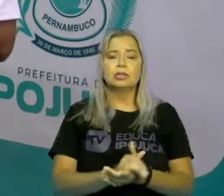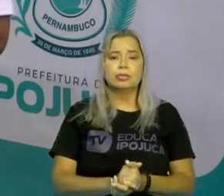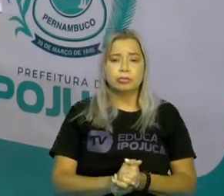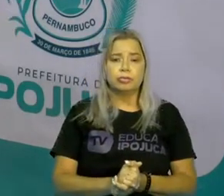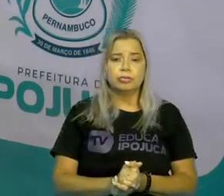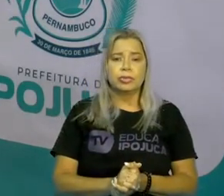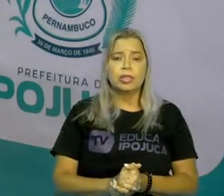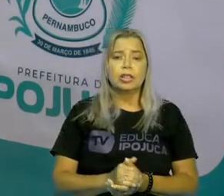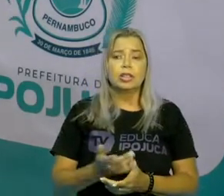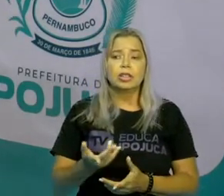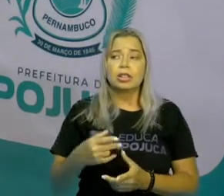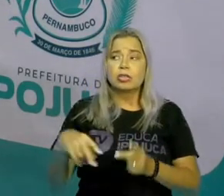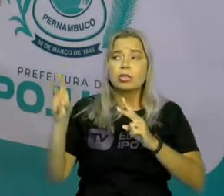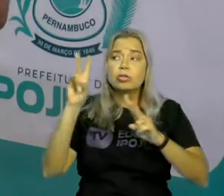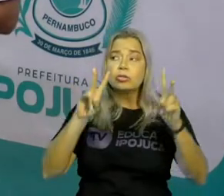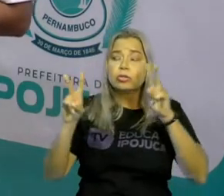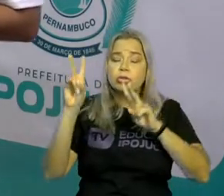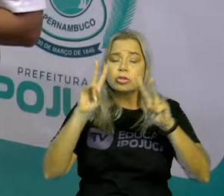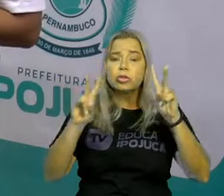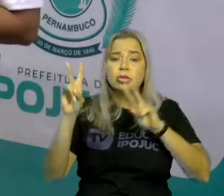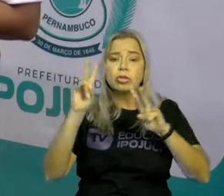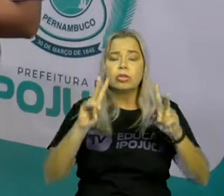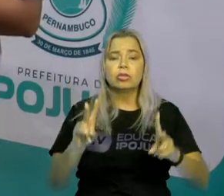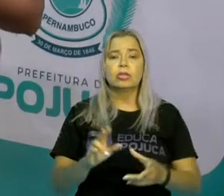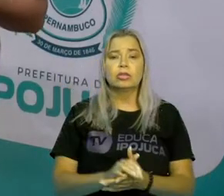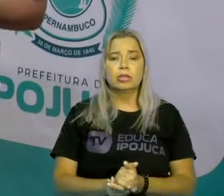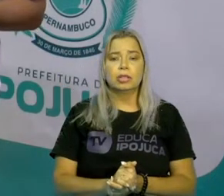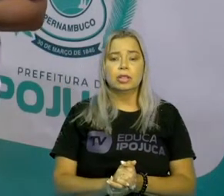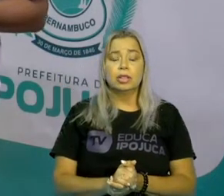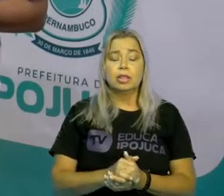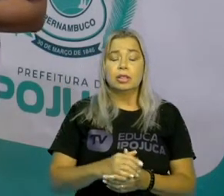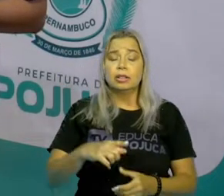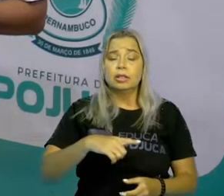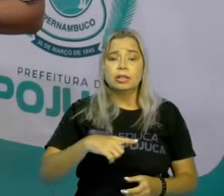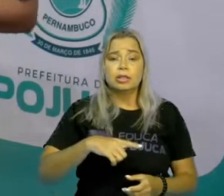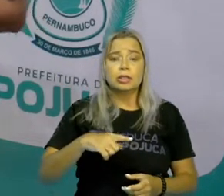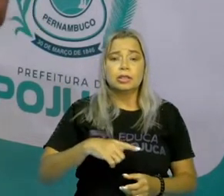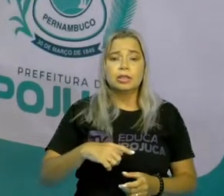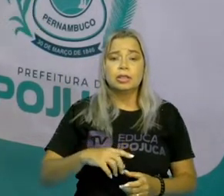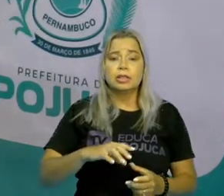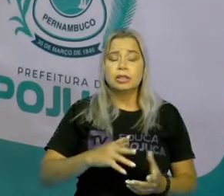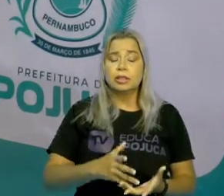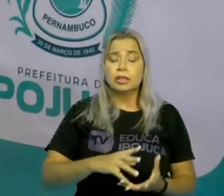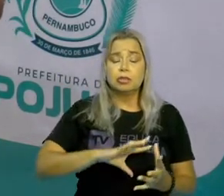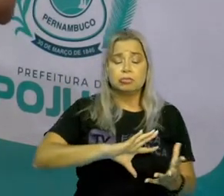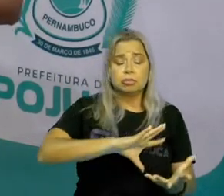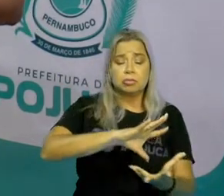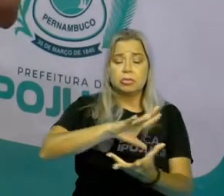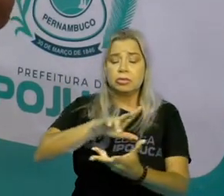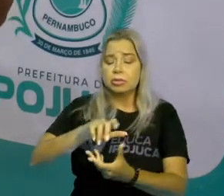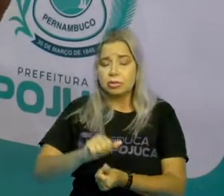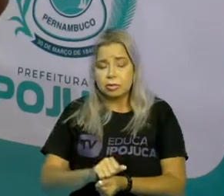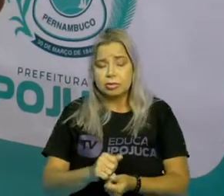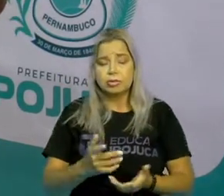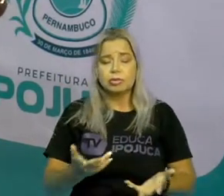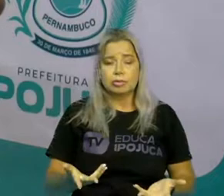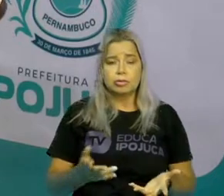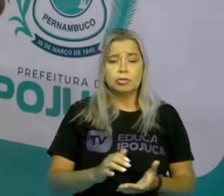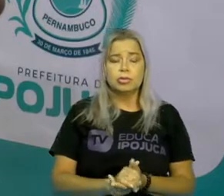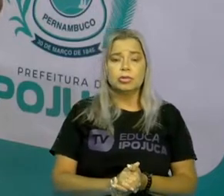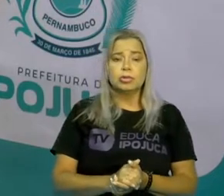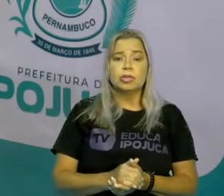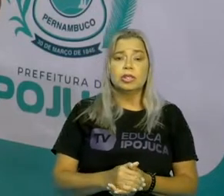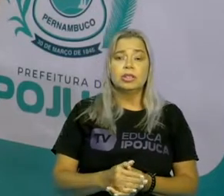E de nos atingir, né? É o outdoor, ele está em todos os lugares e de uma forma visual bastante